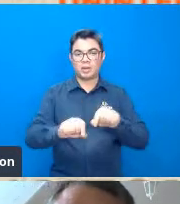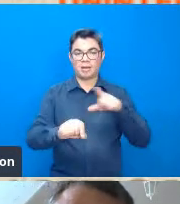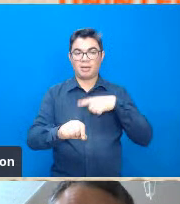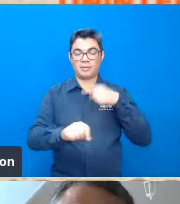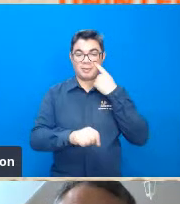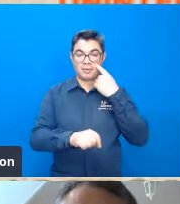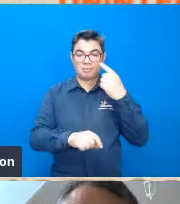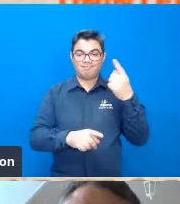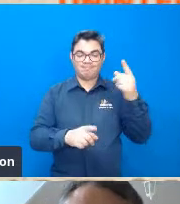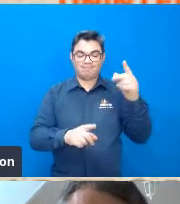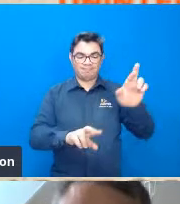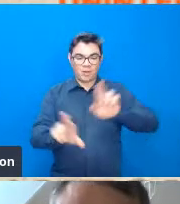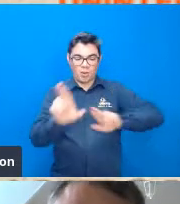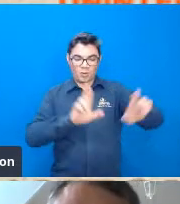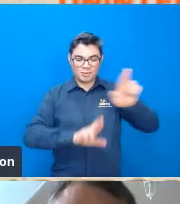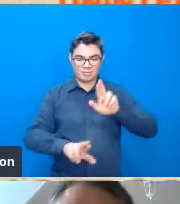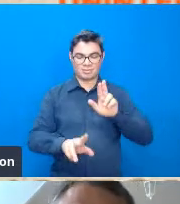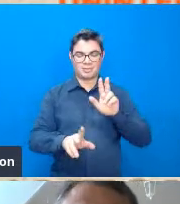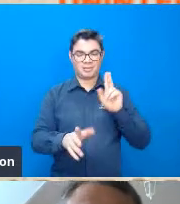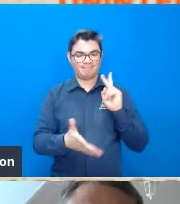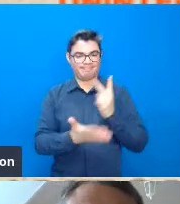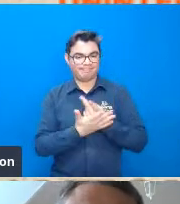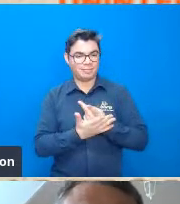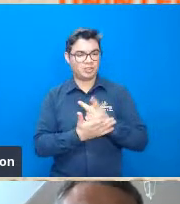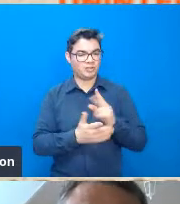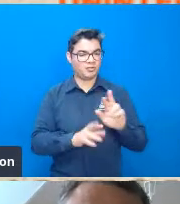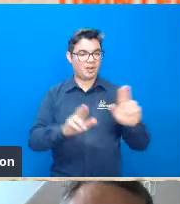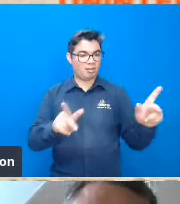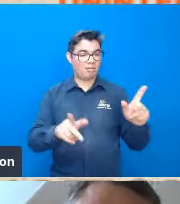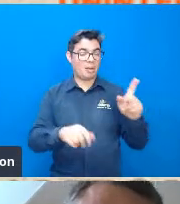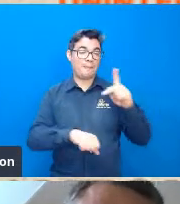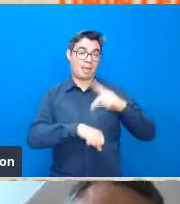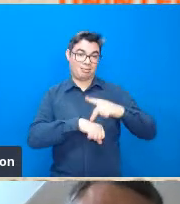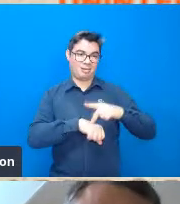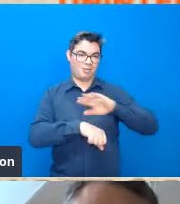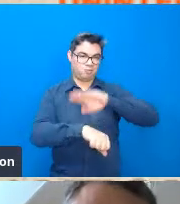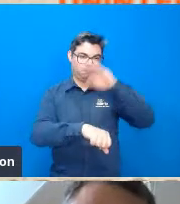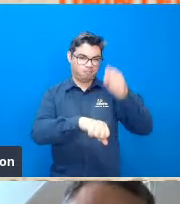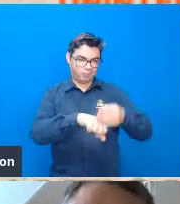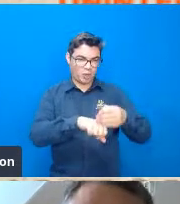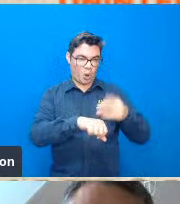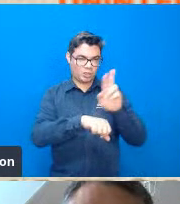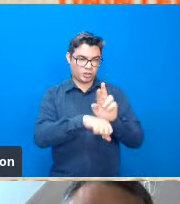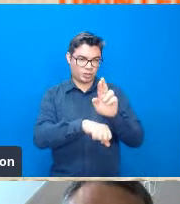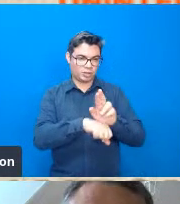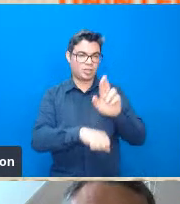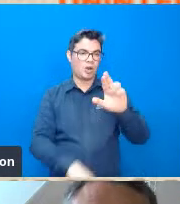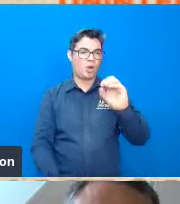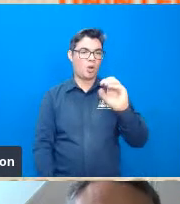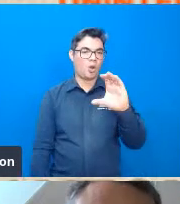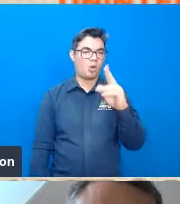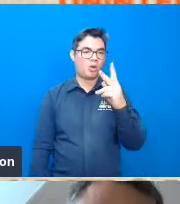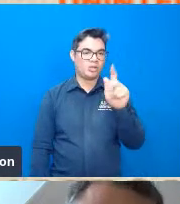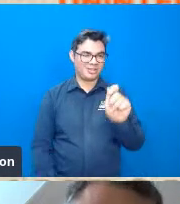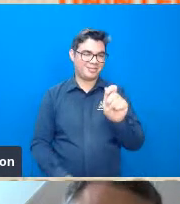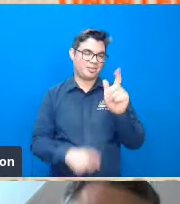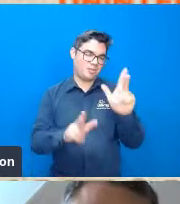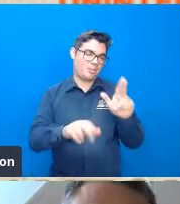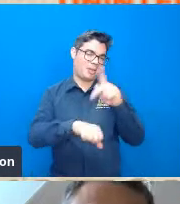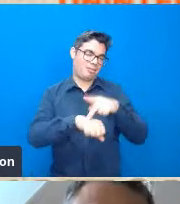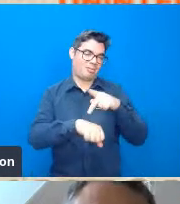essa resposta então uma rocha diferente uma rocha que seja que resulta em